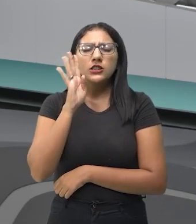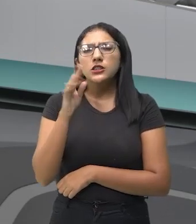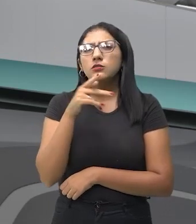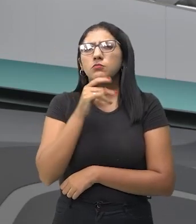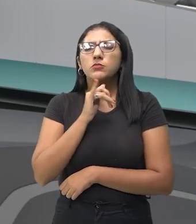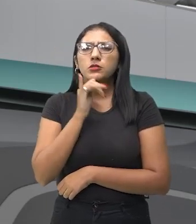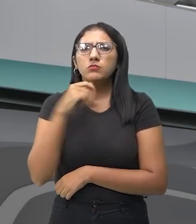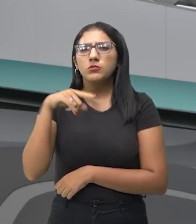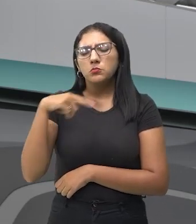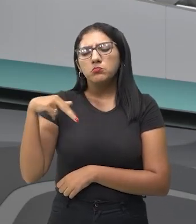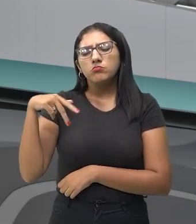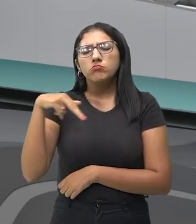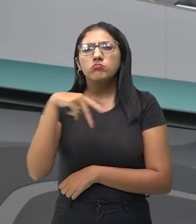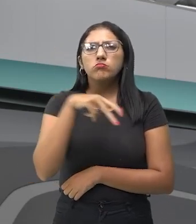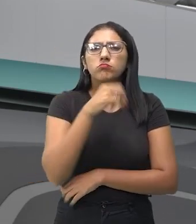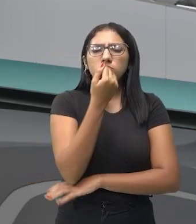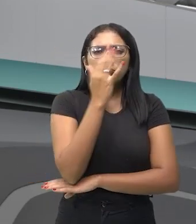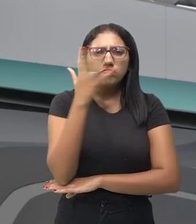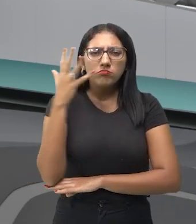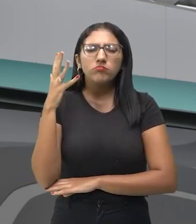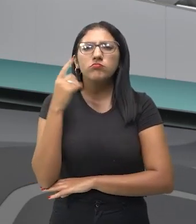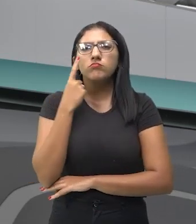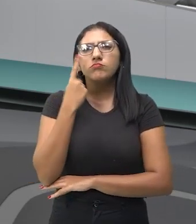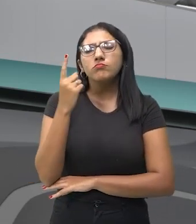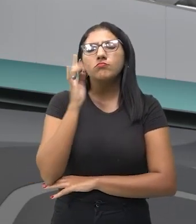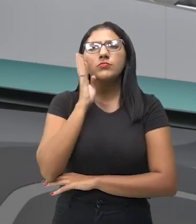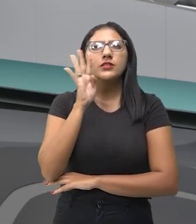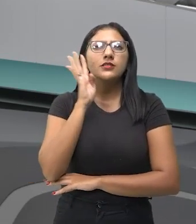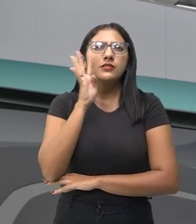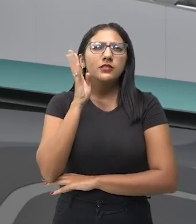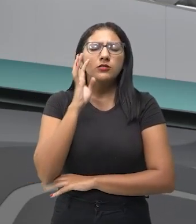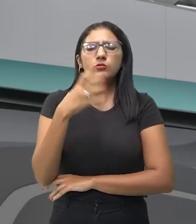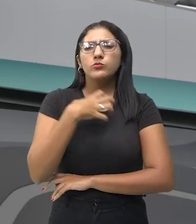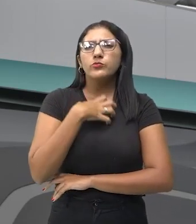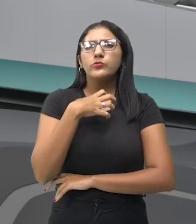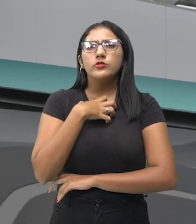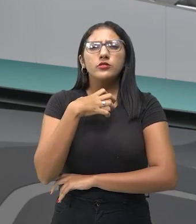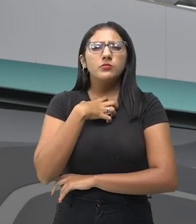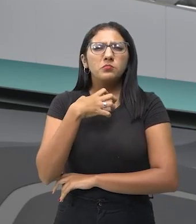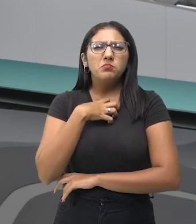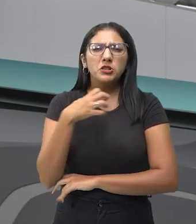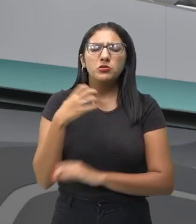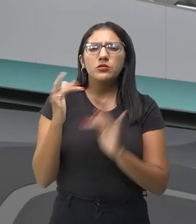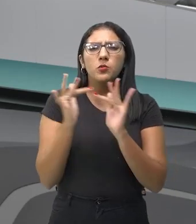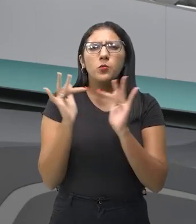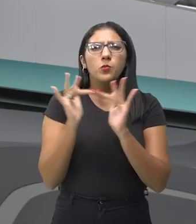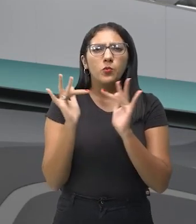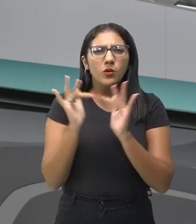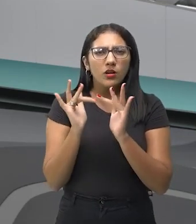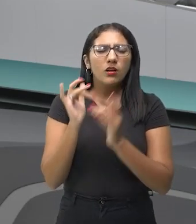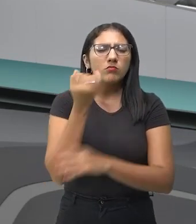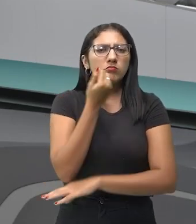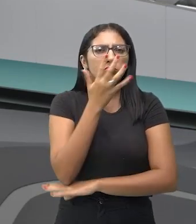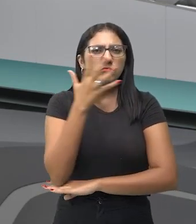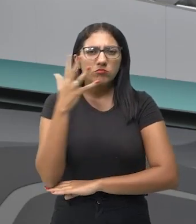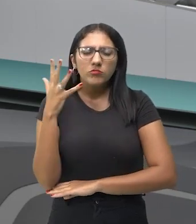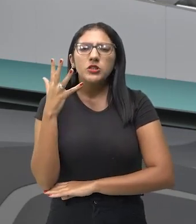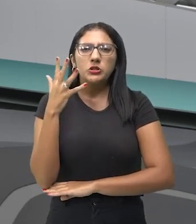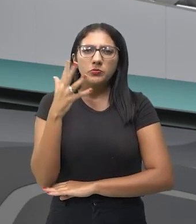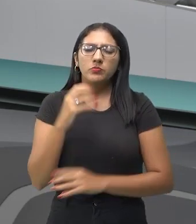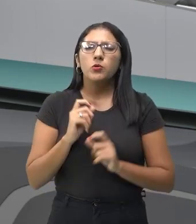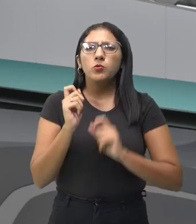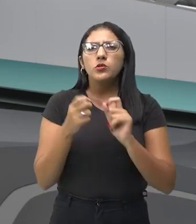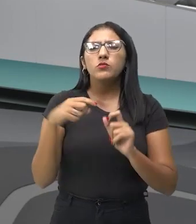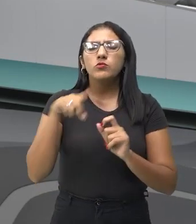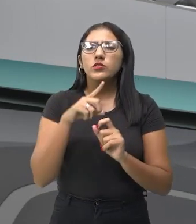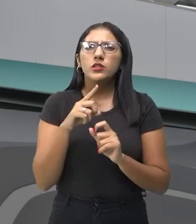pássaros e etc? Vamos dizer, tendo essa conexão com a natureza, certo? E aí, o